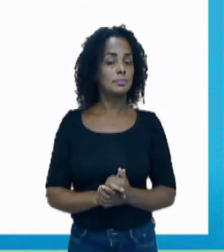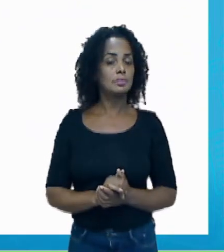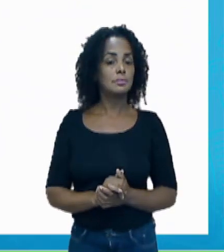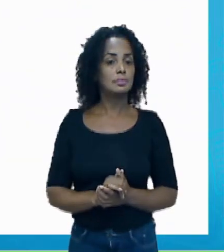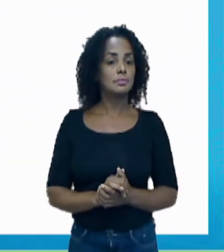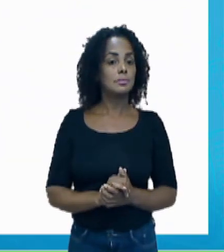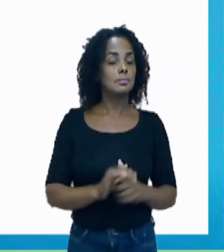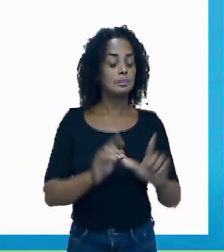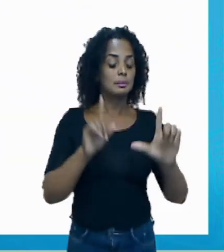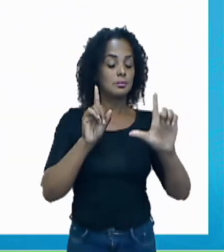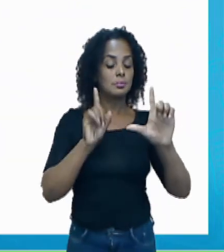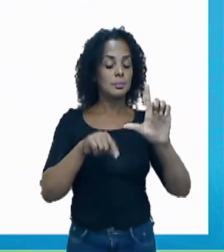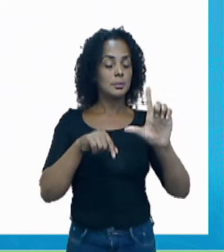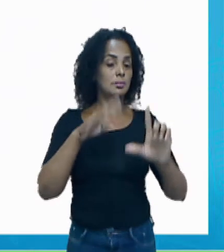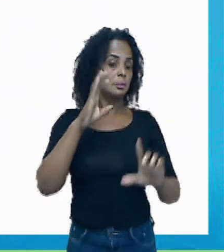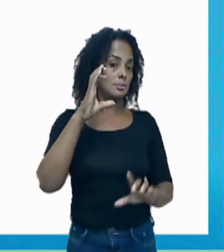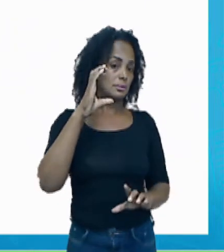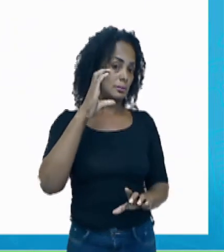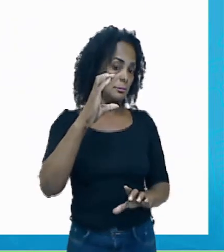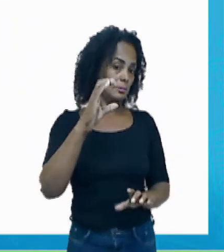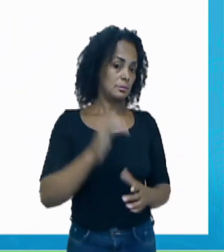Letra C.